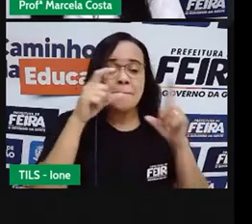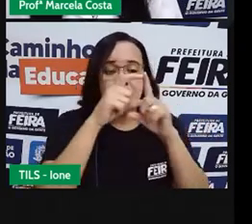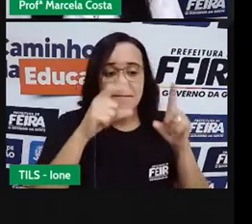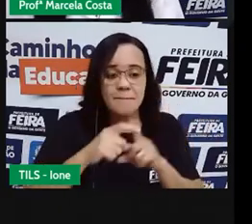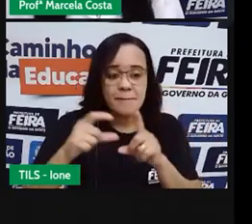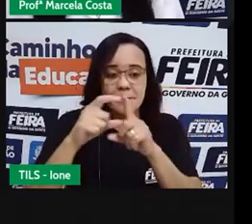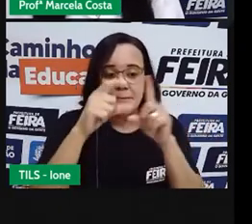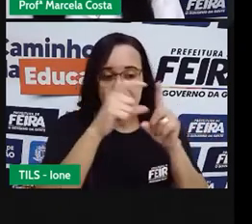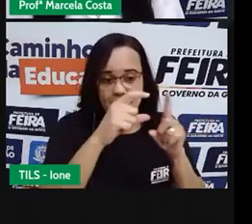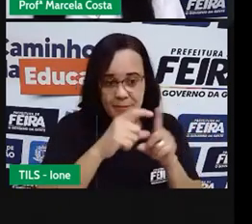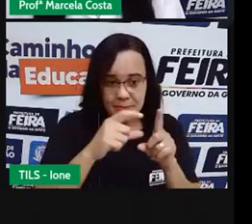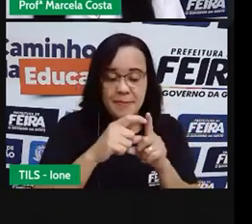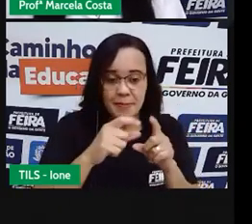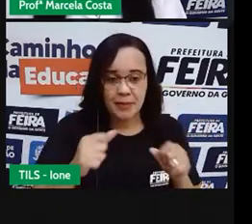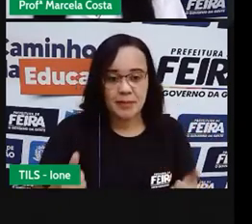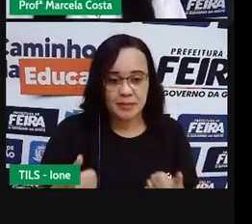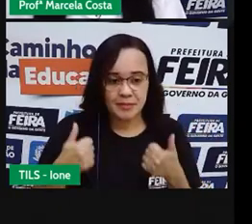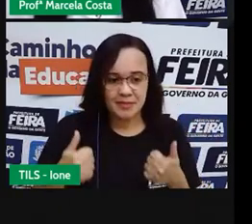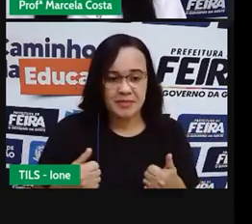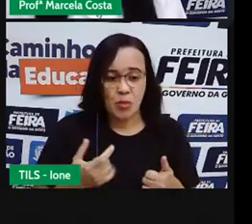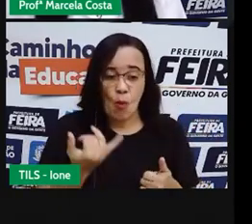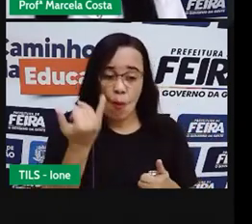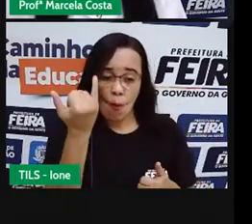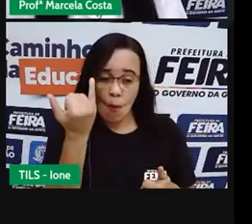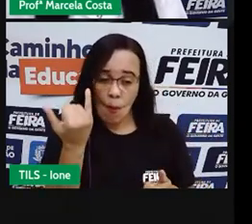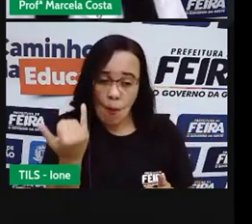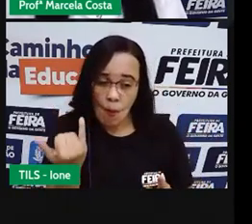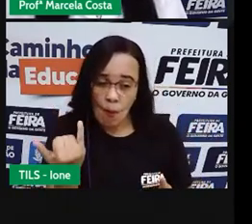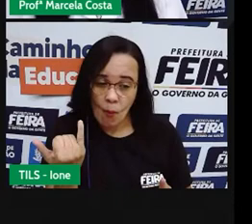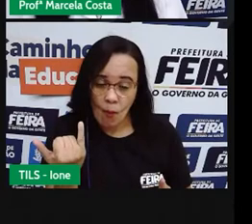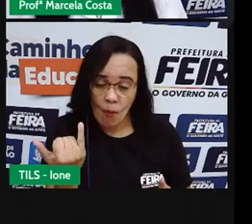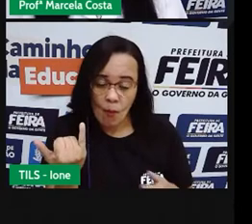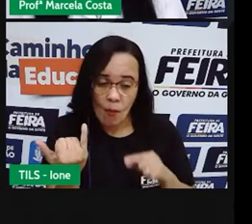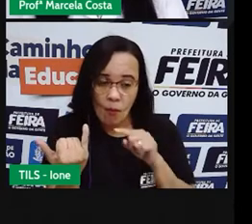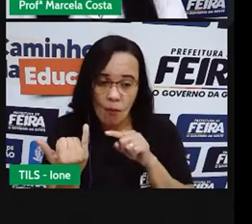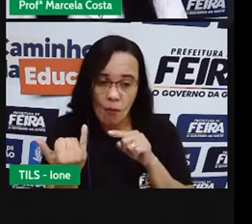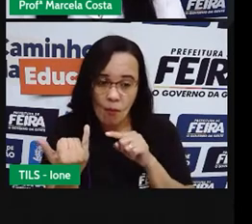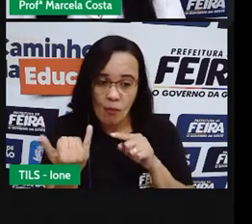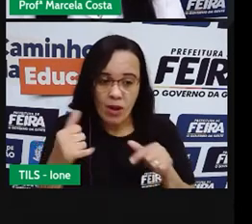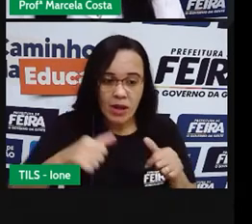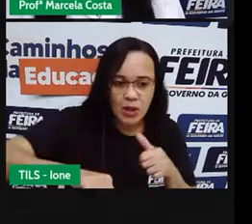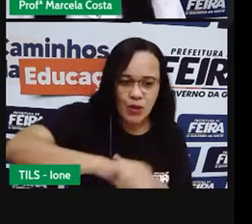Deltas Olha Magrelo Qual é Contrário De magrelo